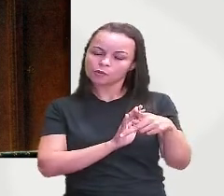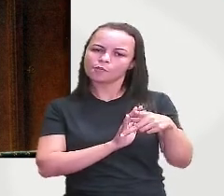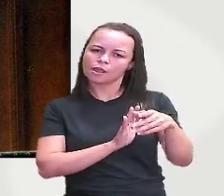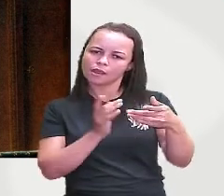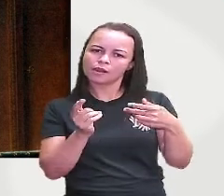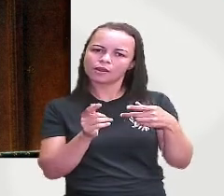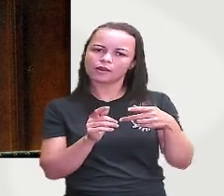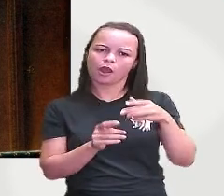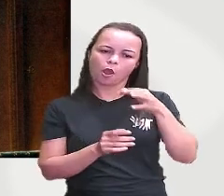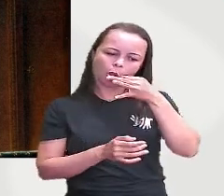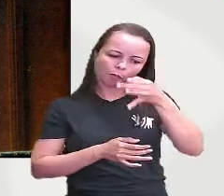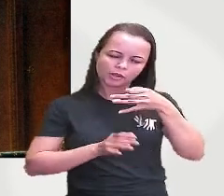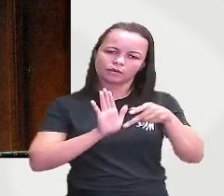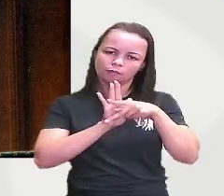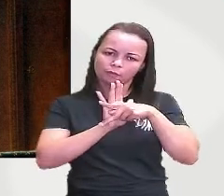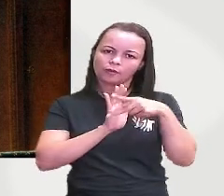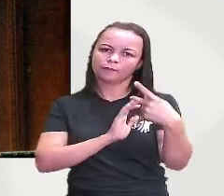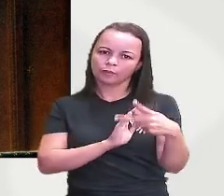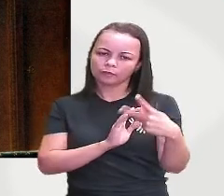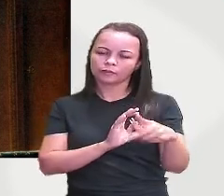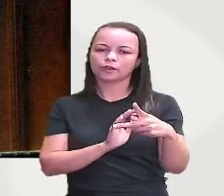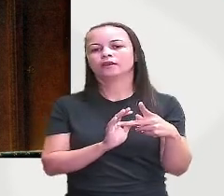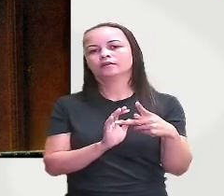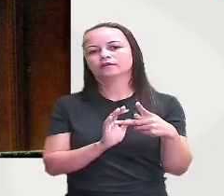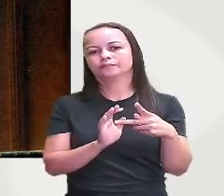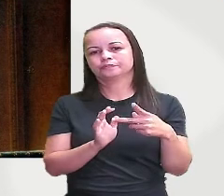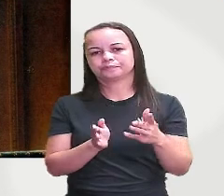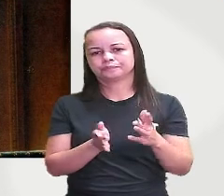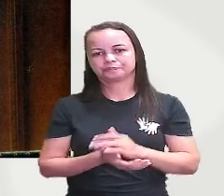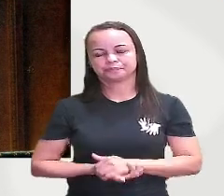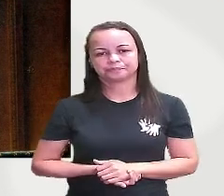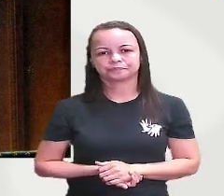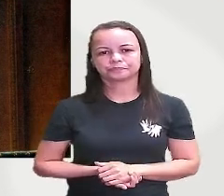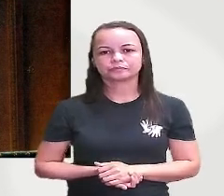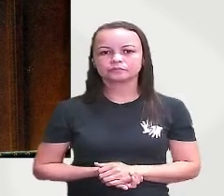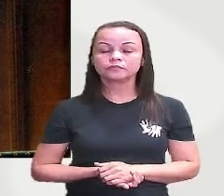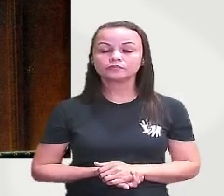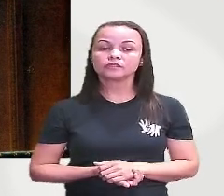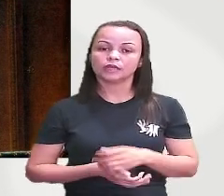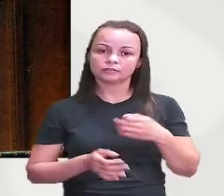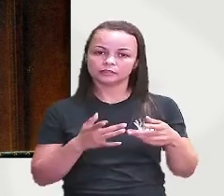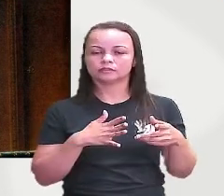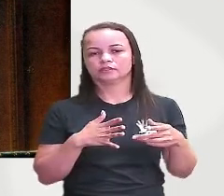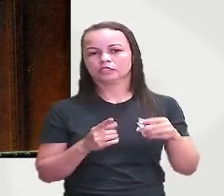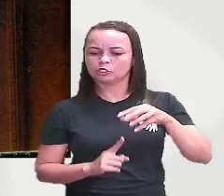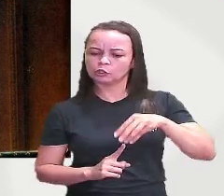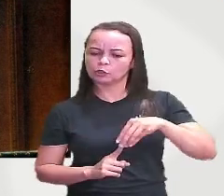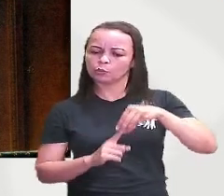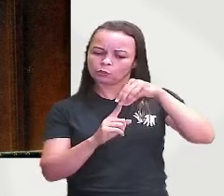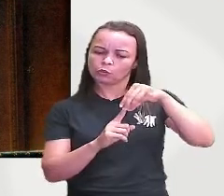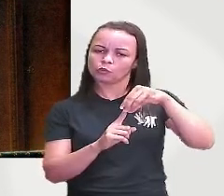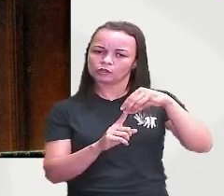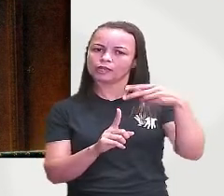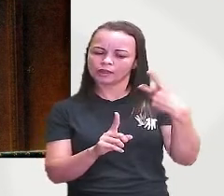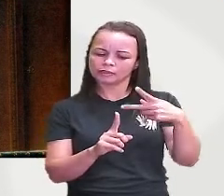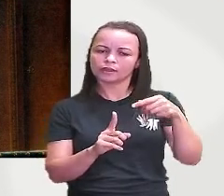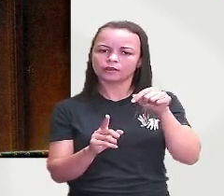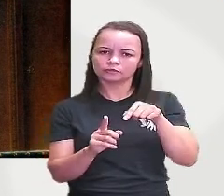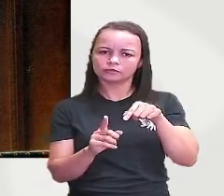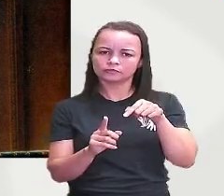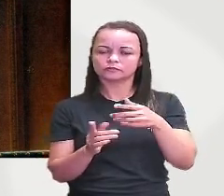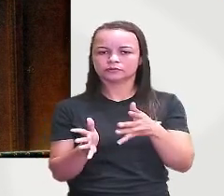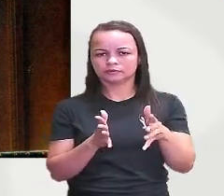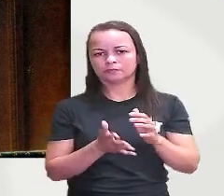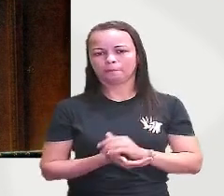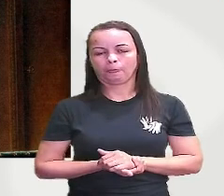ele sei agora as decisões passariam única e exclusivamente pelo seu crime